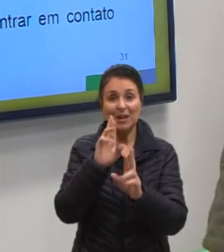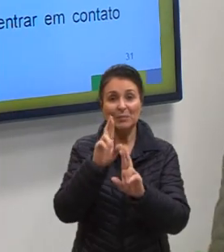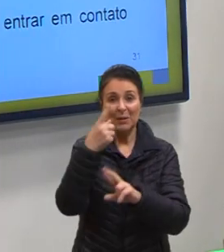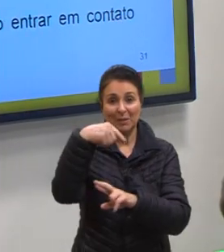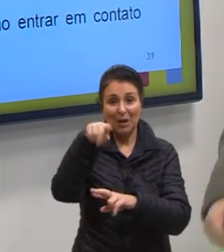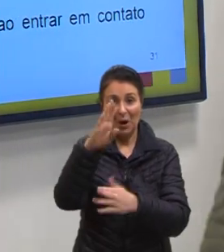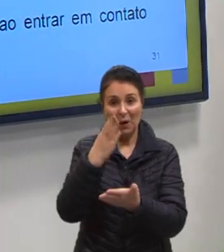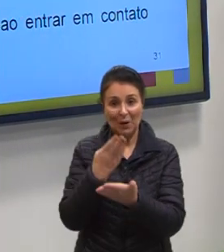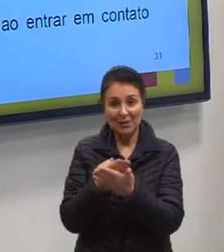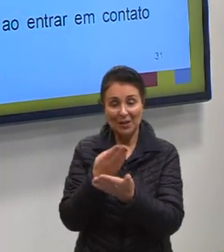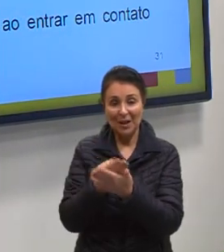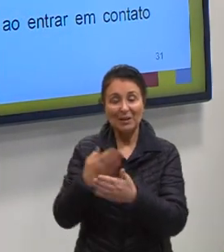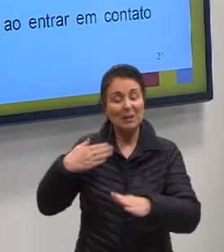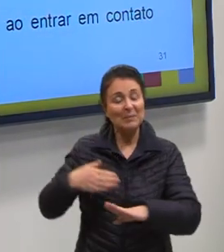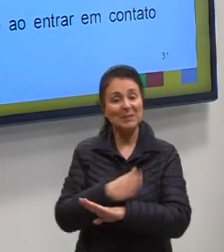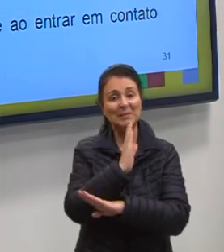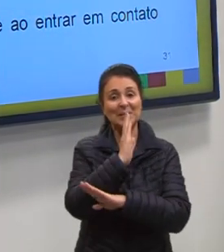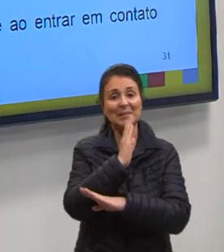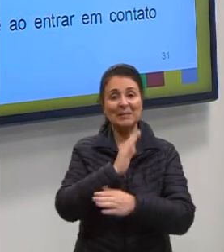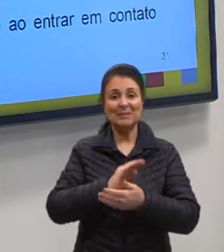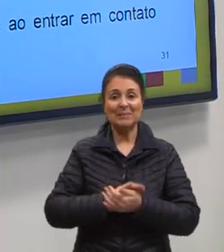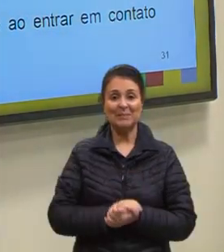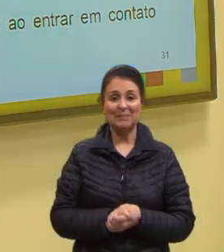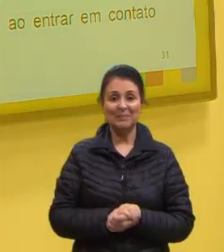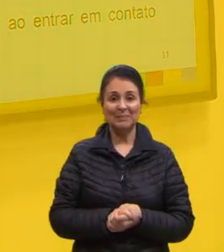vocês nas próximas aulas e partiu passar.